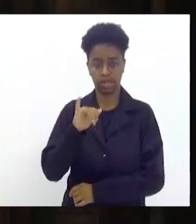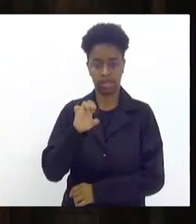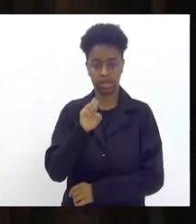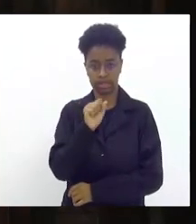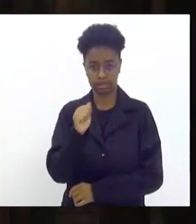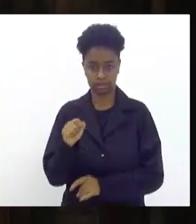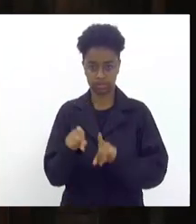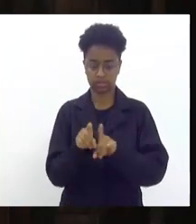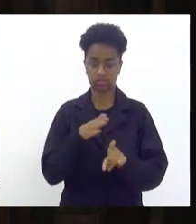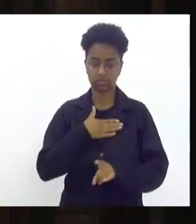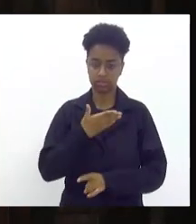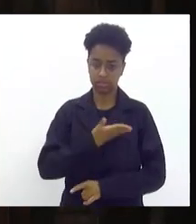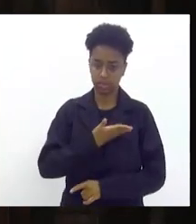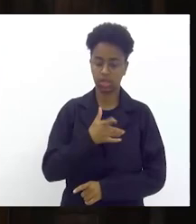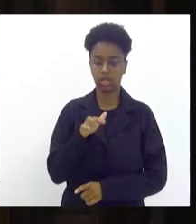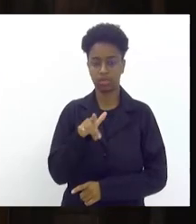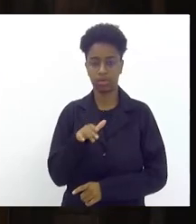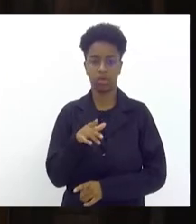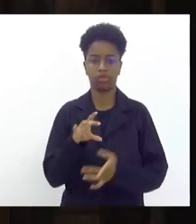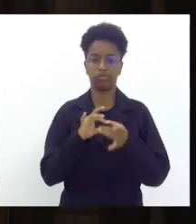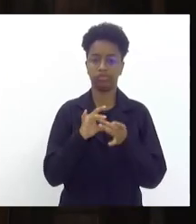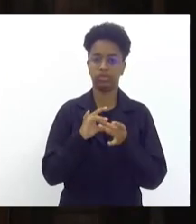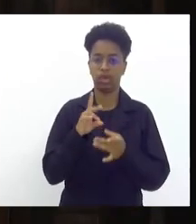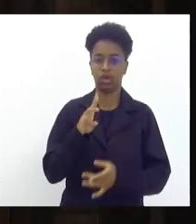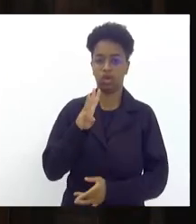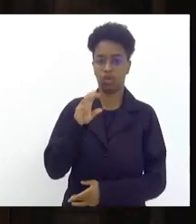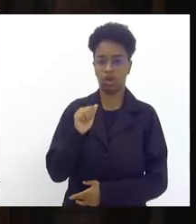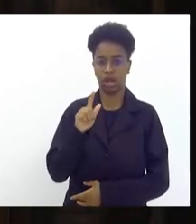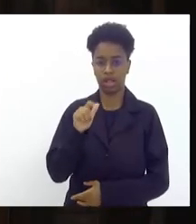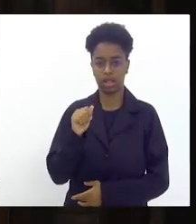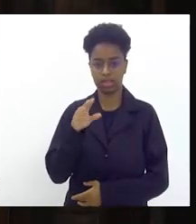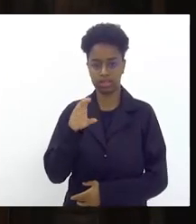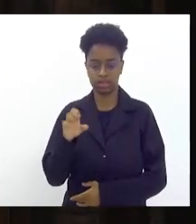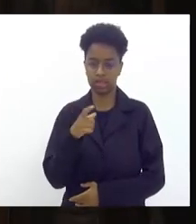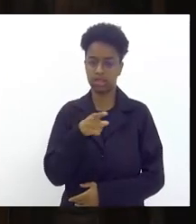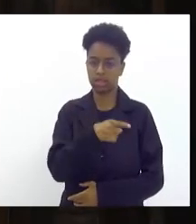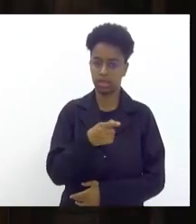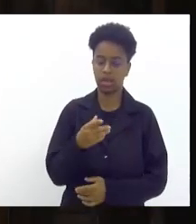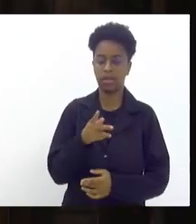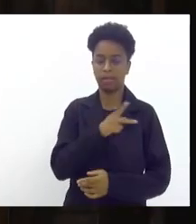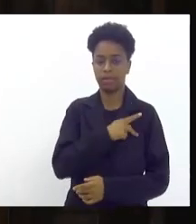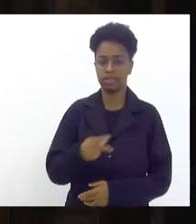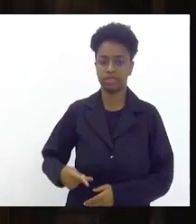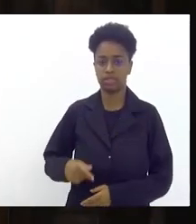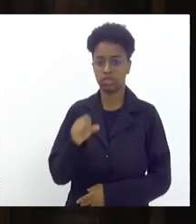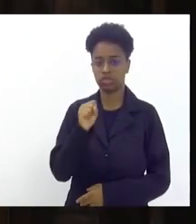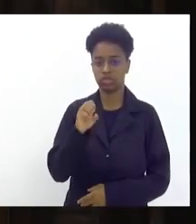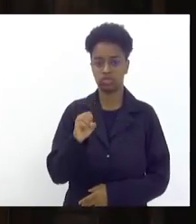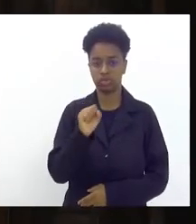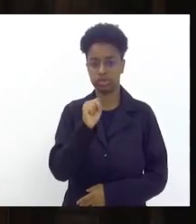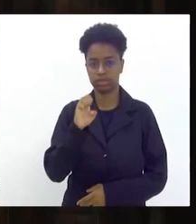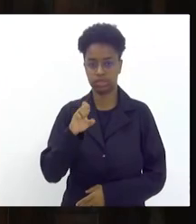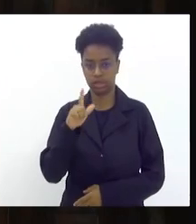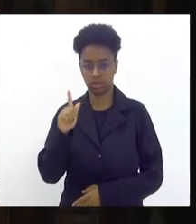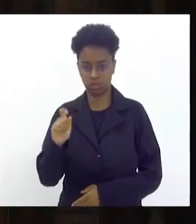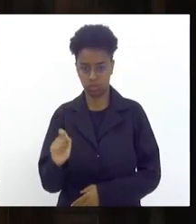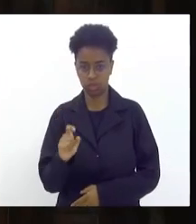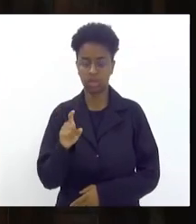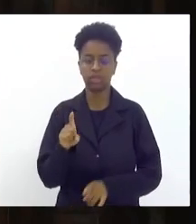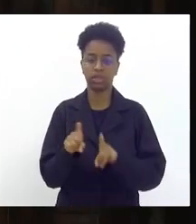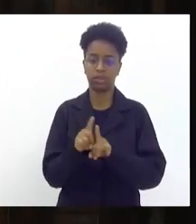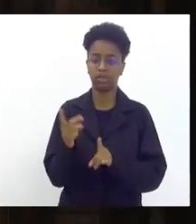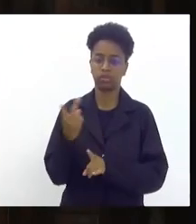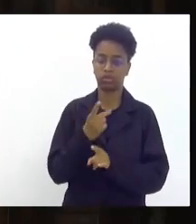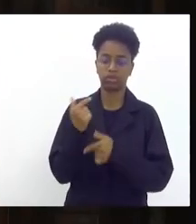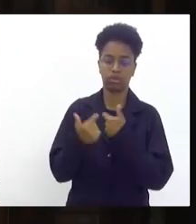irmão parceiro Aras Palhares o Alice foi presidente da Sossego quando eu fui presidente de honra da Sossego em Interói a gente fez uma dobradinha